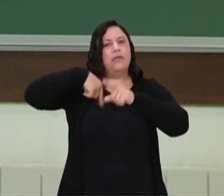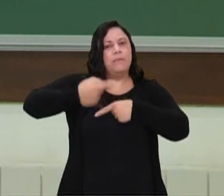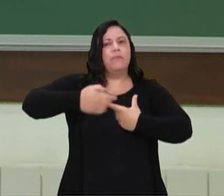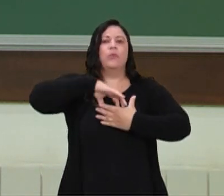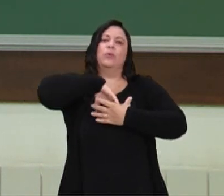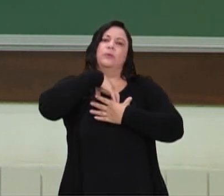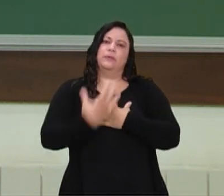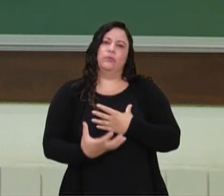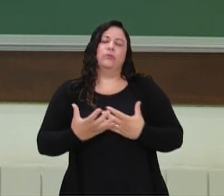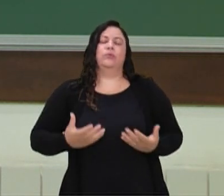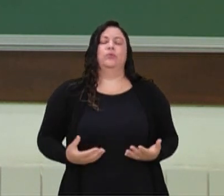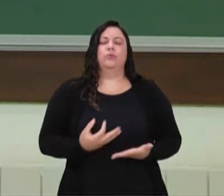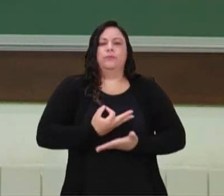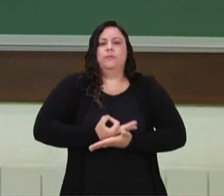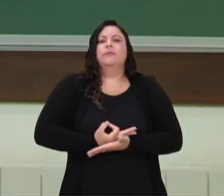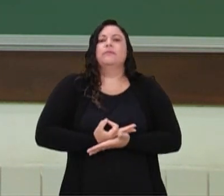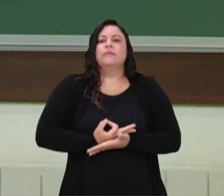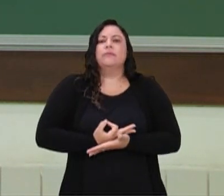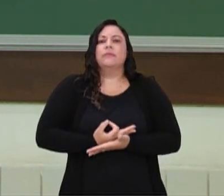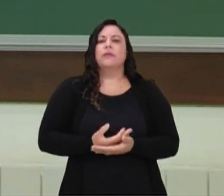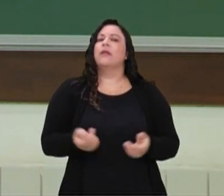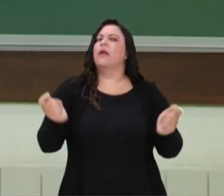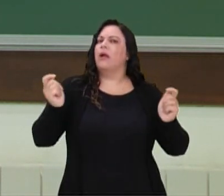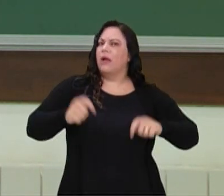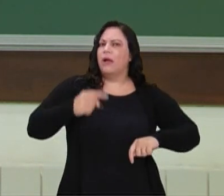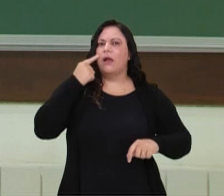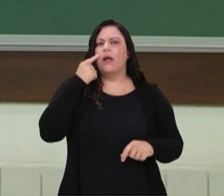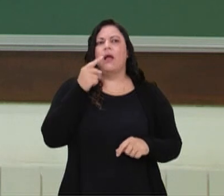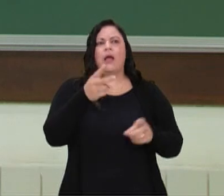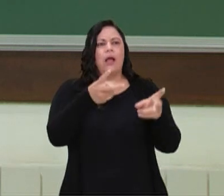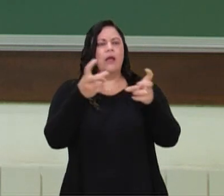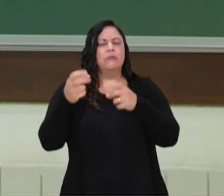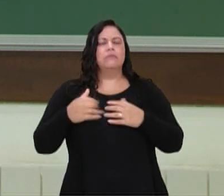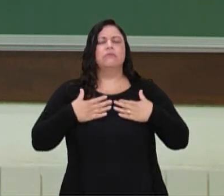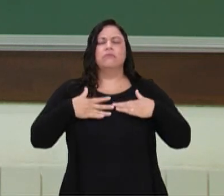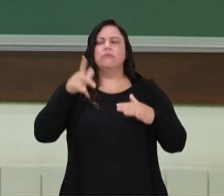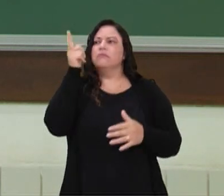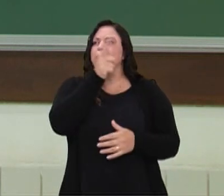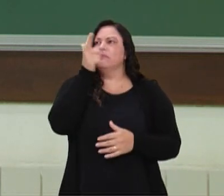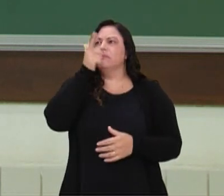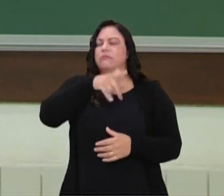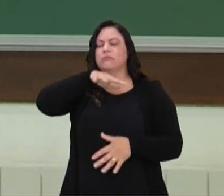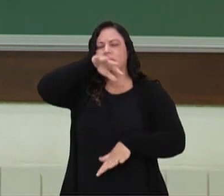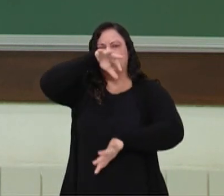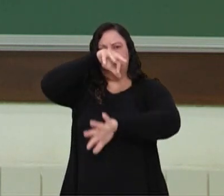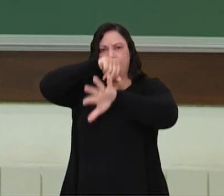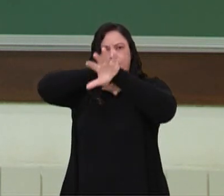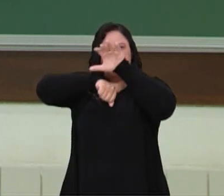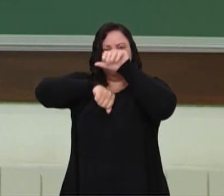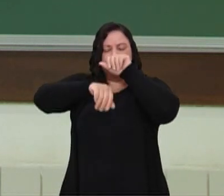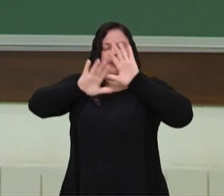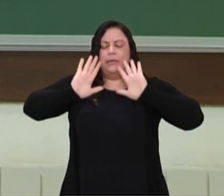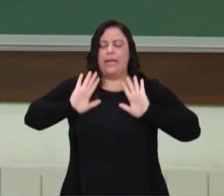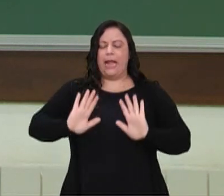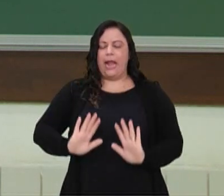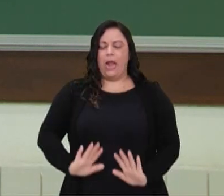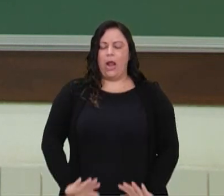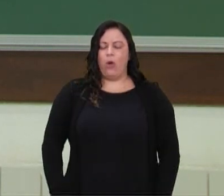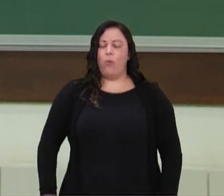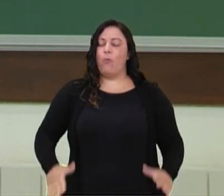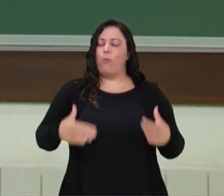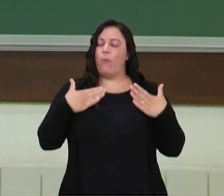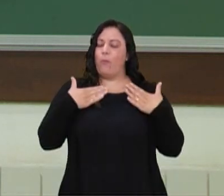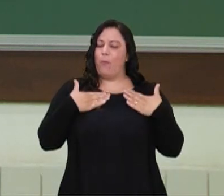neste momento, sabe? Aquele momento de conseguir respirar e falar, não, agora eu